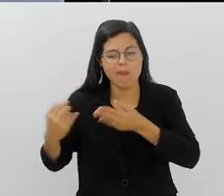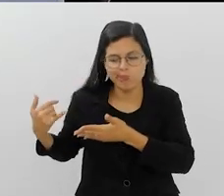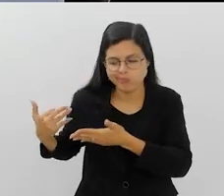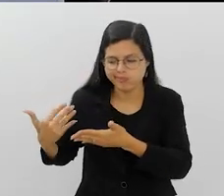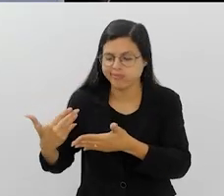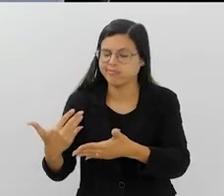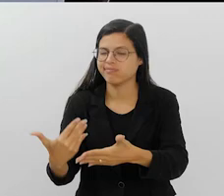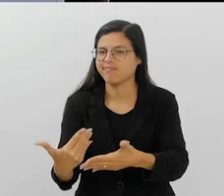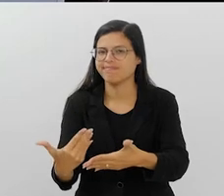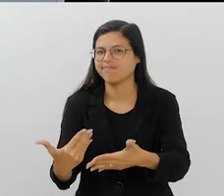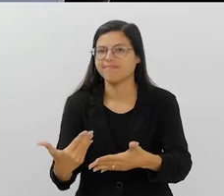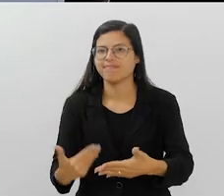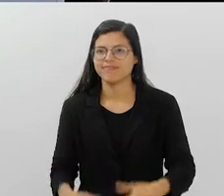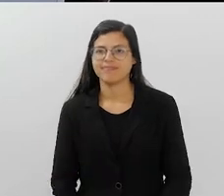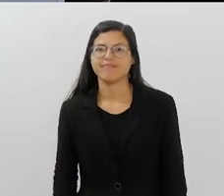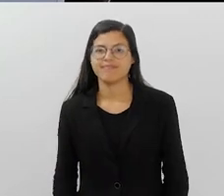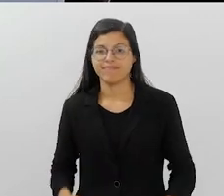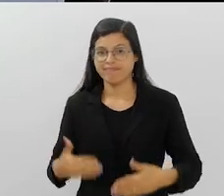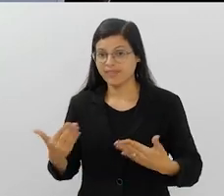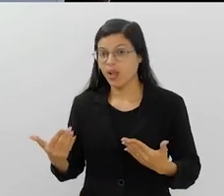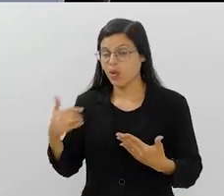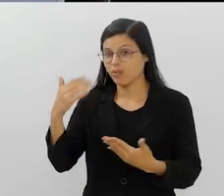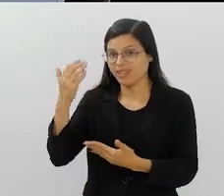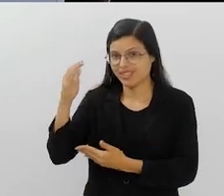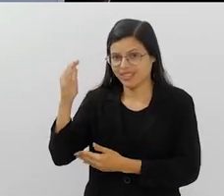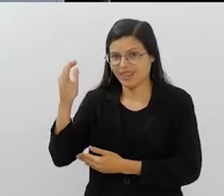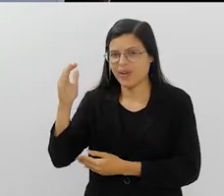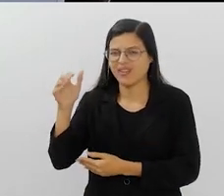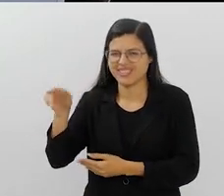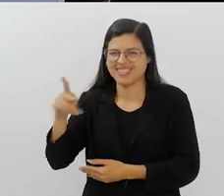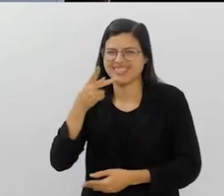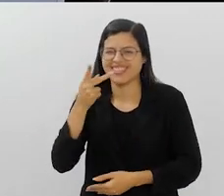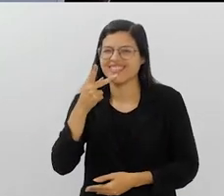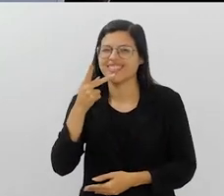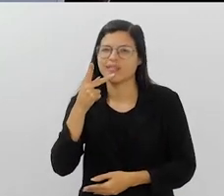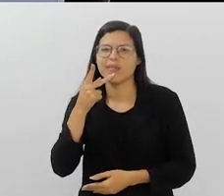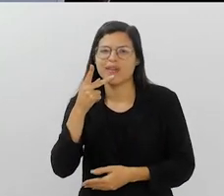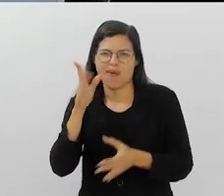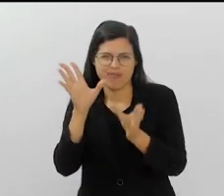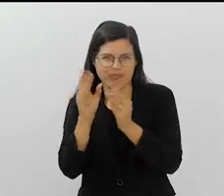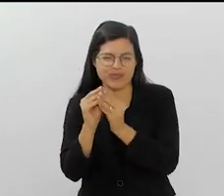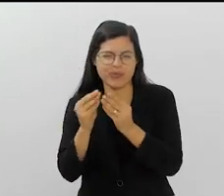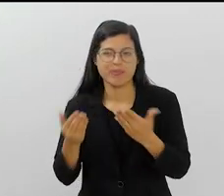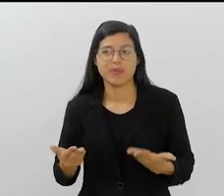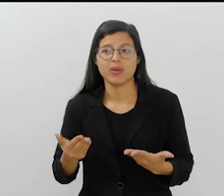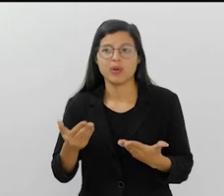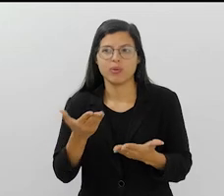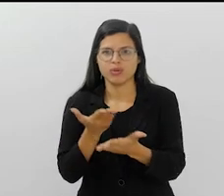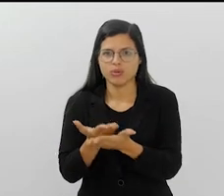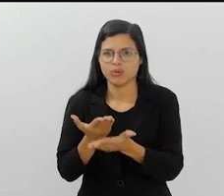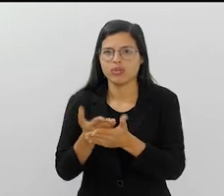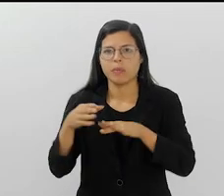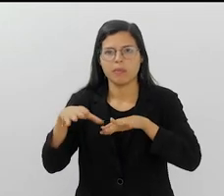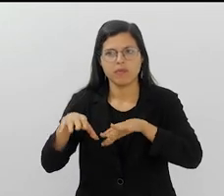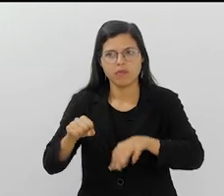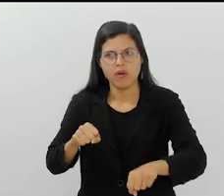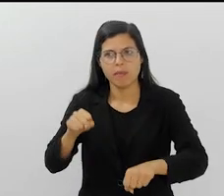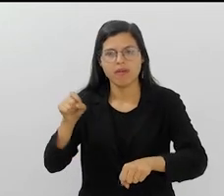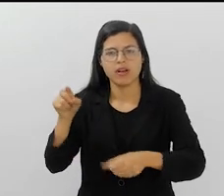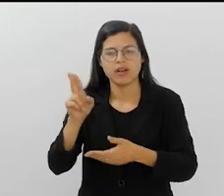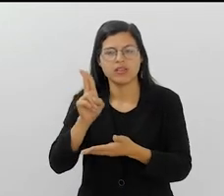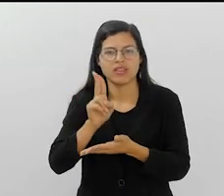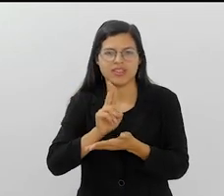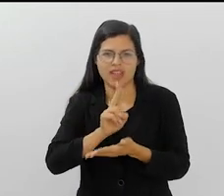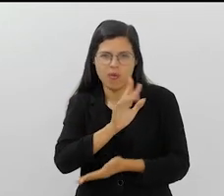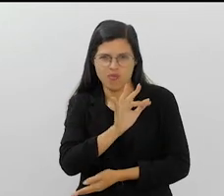Eu sou de Niterói, né? Como você disse aí na minha pequena bio. Enfim, estudei, me formei lá na querida